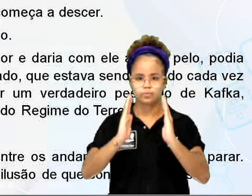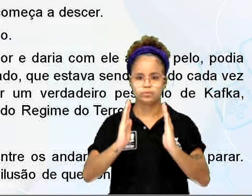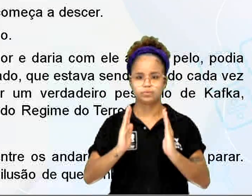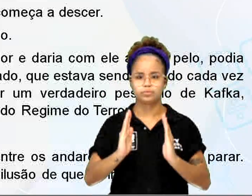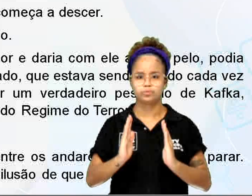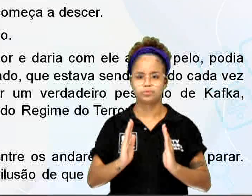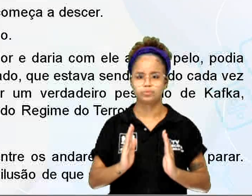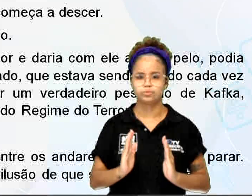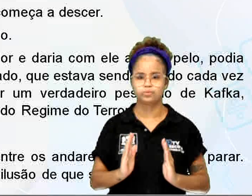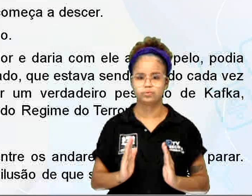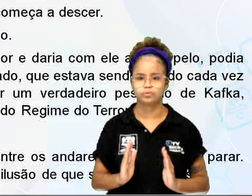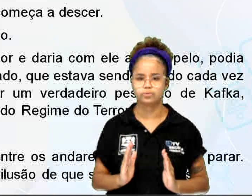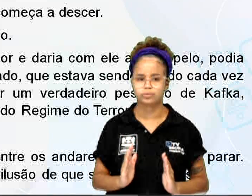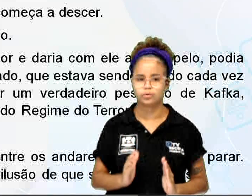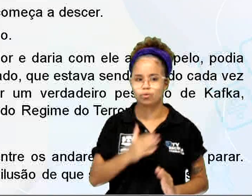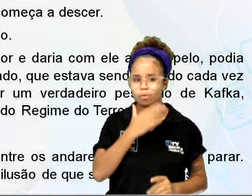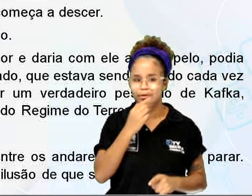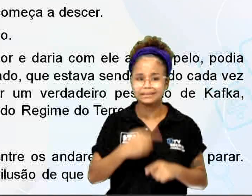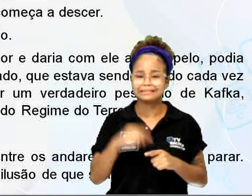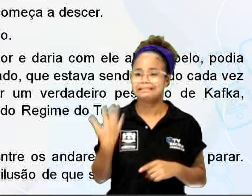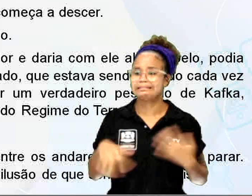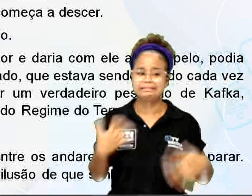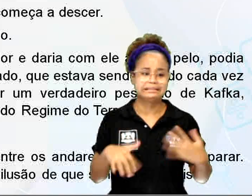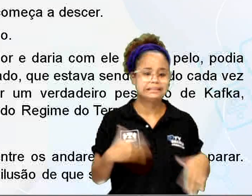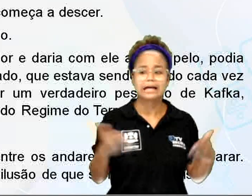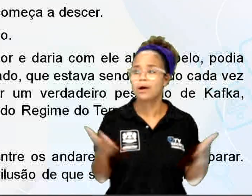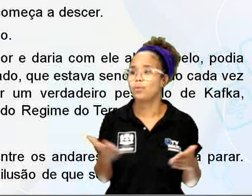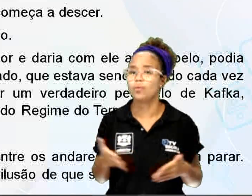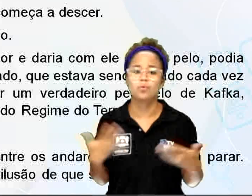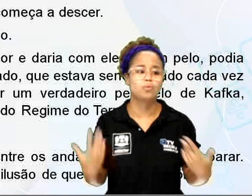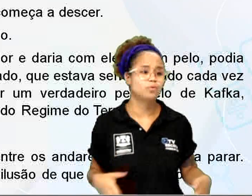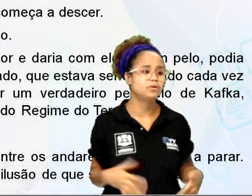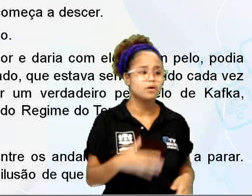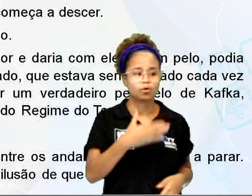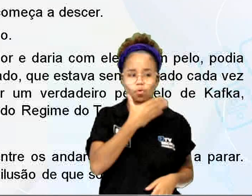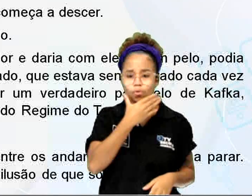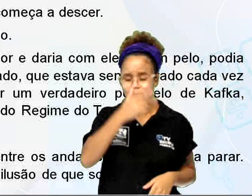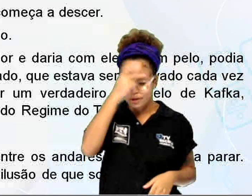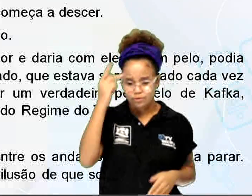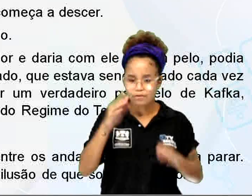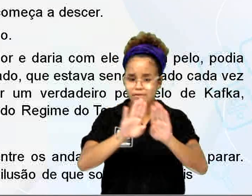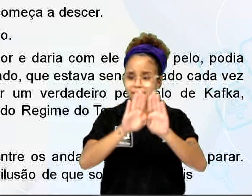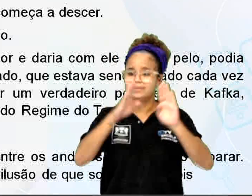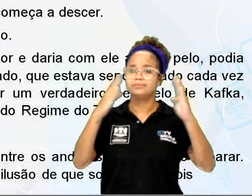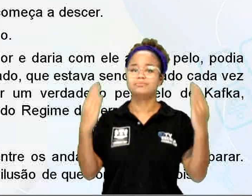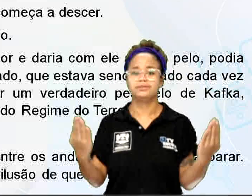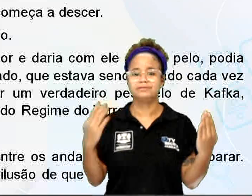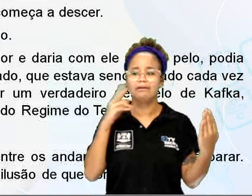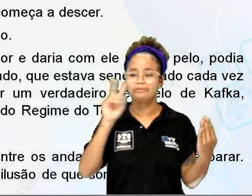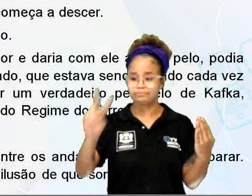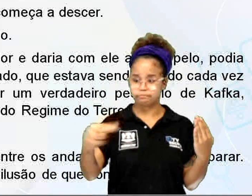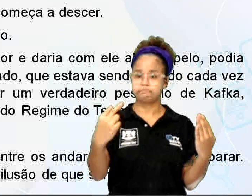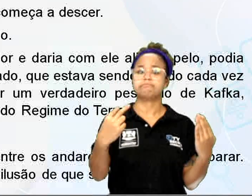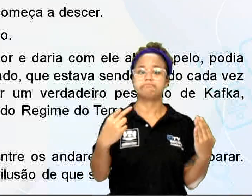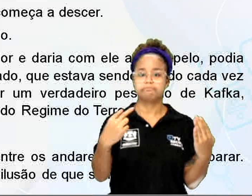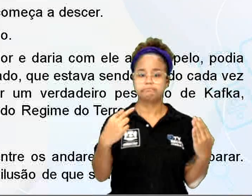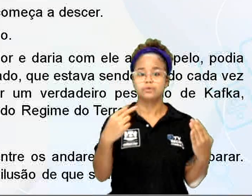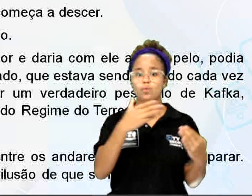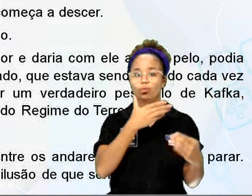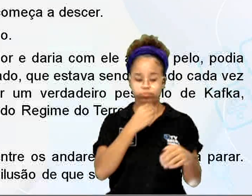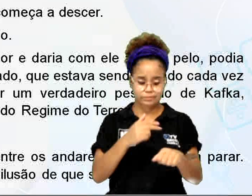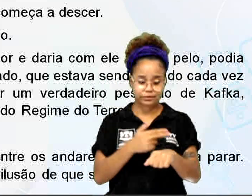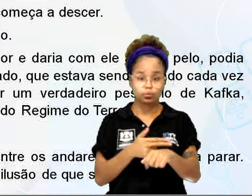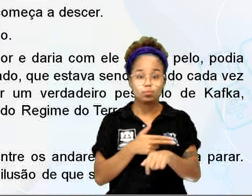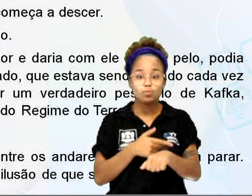não! Fez o homem nu sobressaltado. E agora? Alguém lá embaixo abriria a porta do elevador e daria com ele ali em